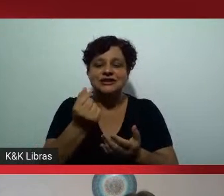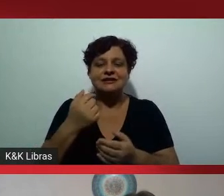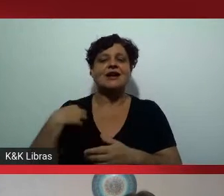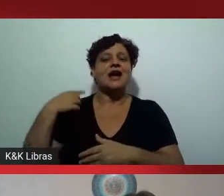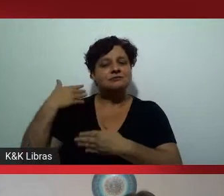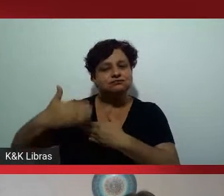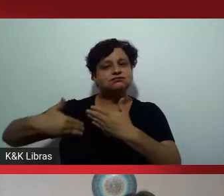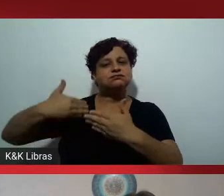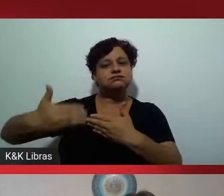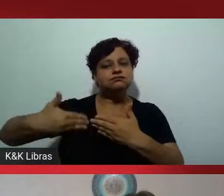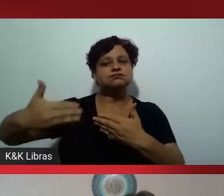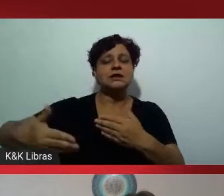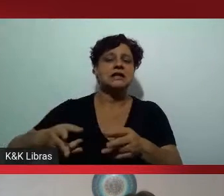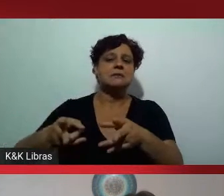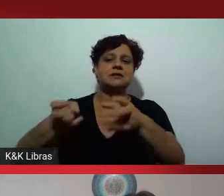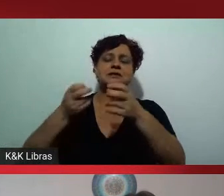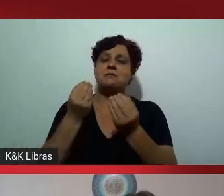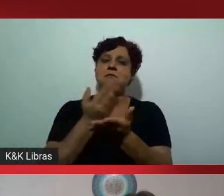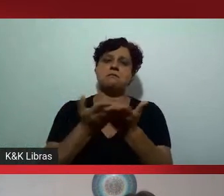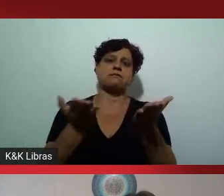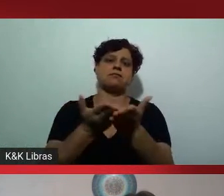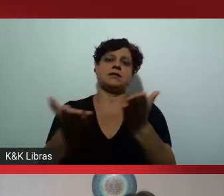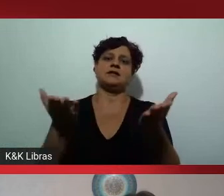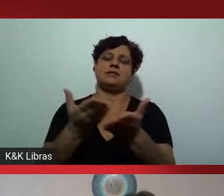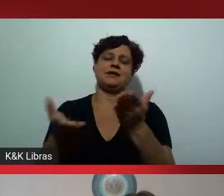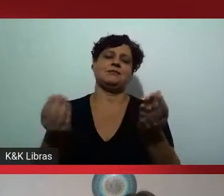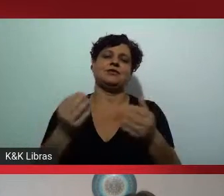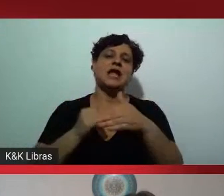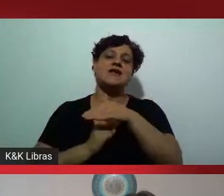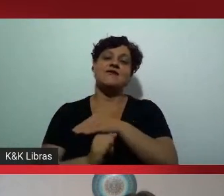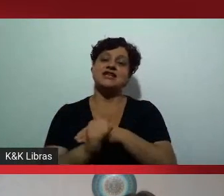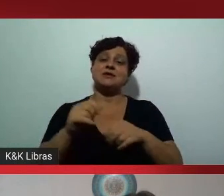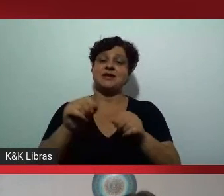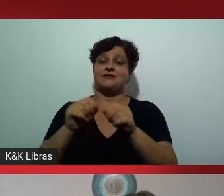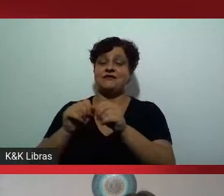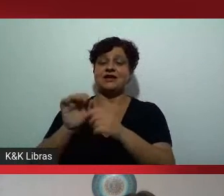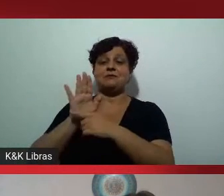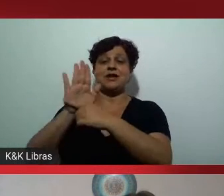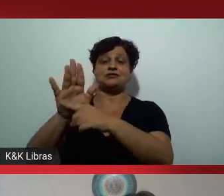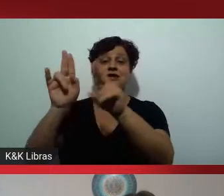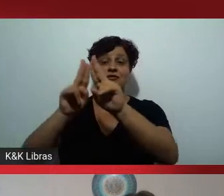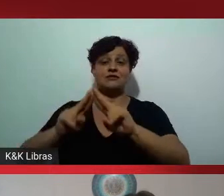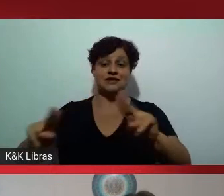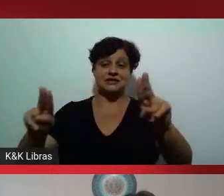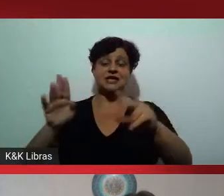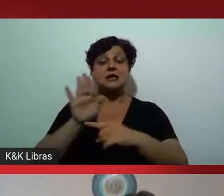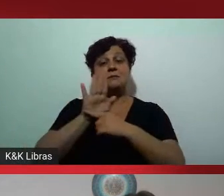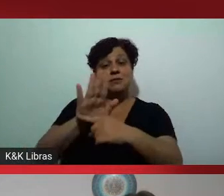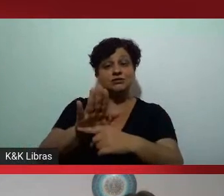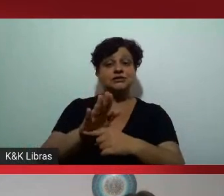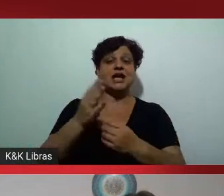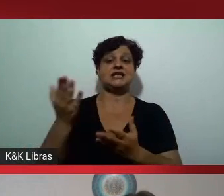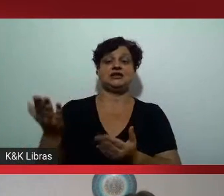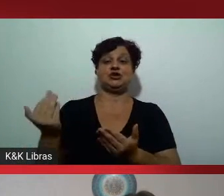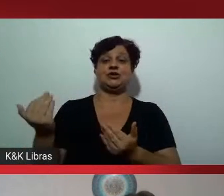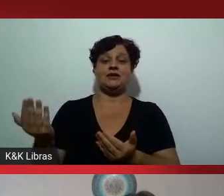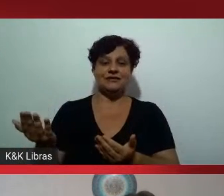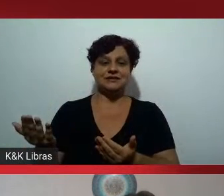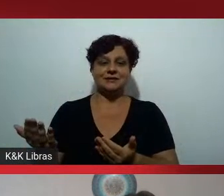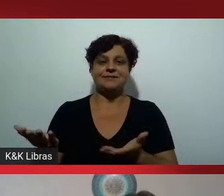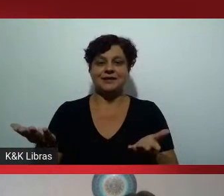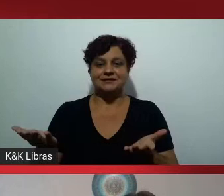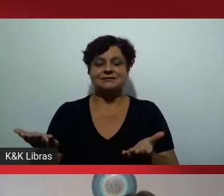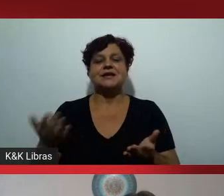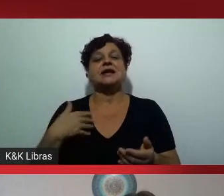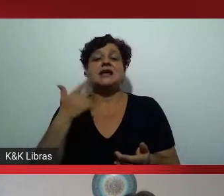também uma perda dos investimentos feitos nas universidades públicas, nas universidades privadas, o que vai revelar